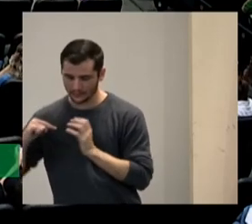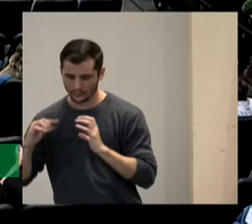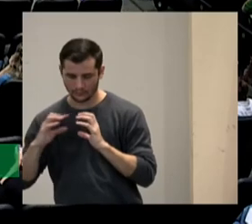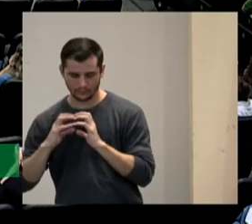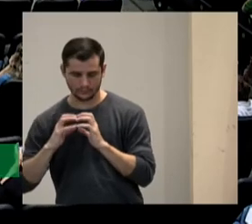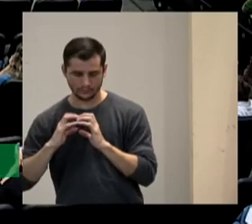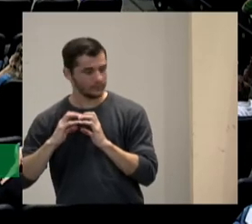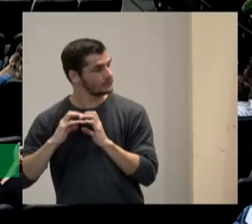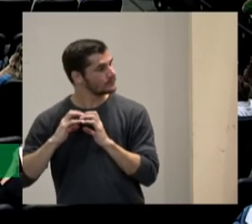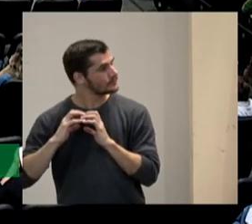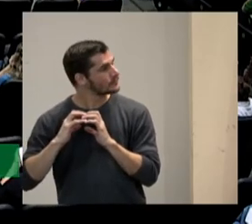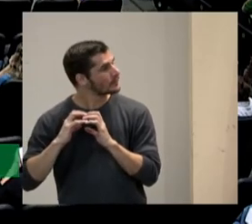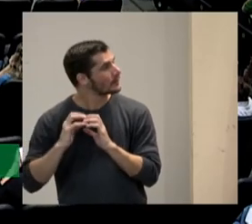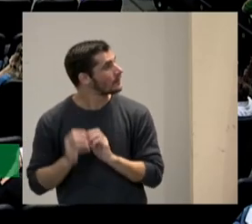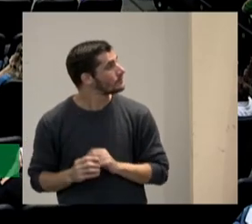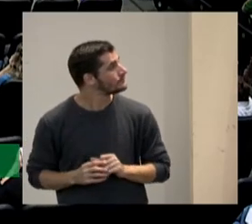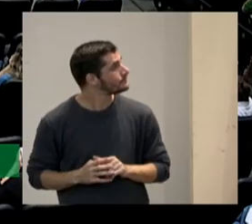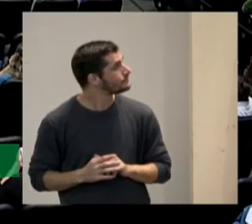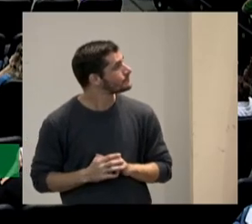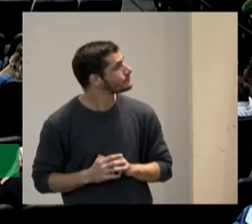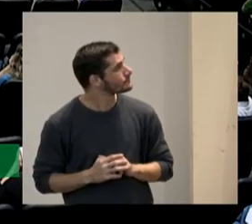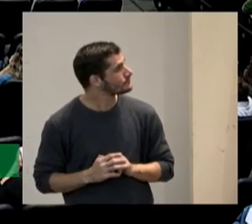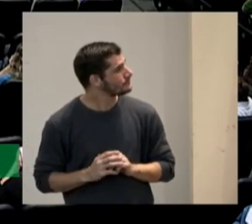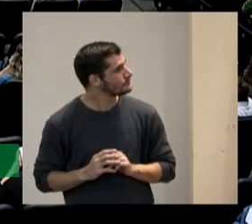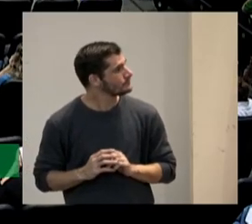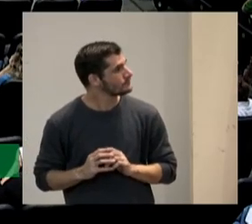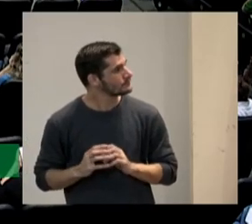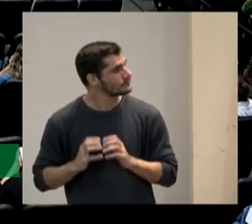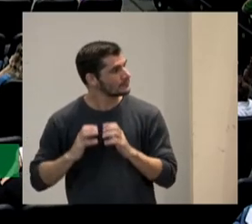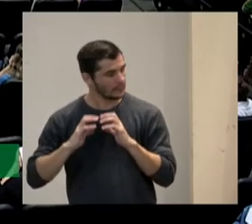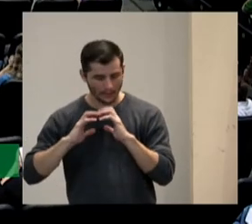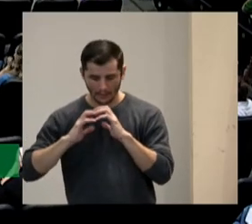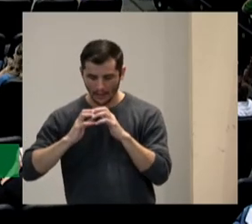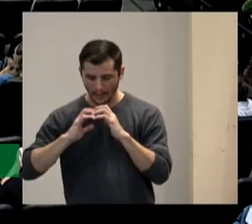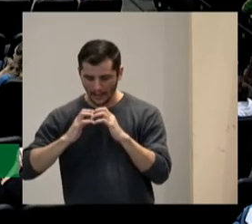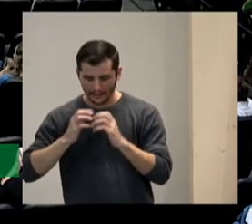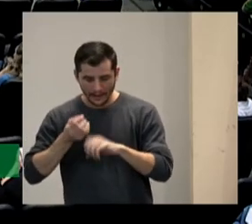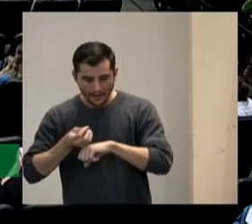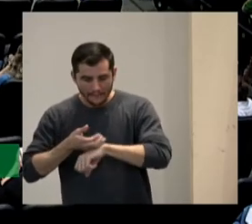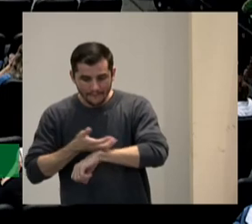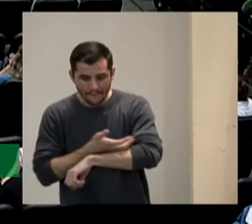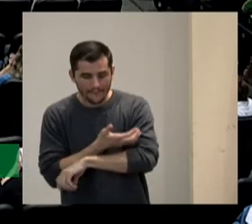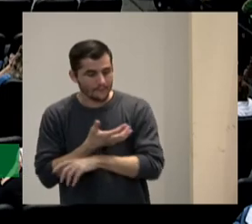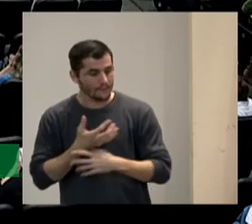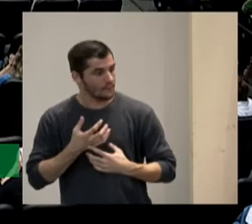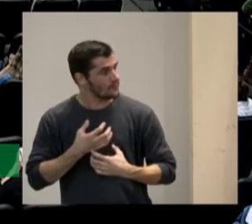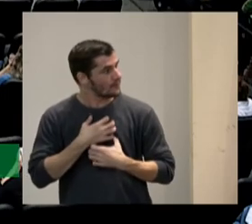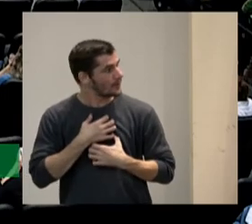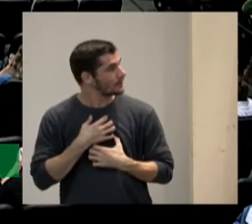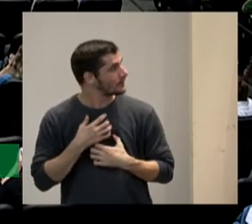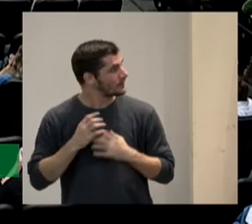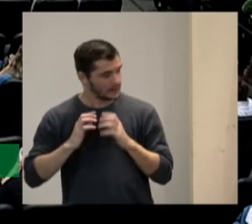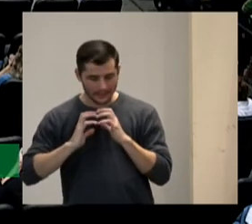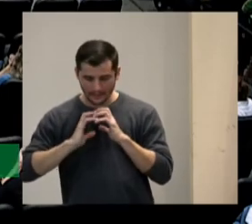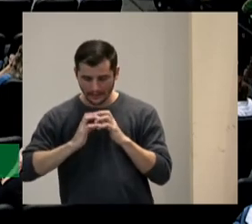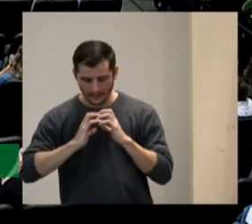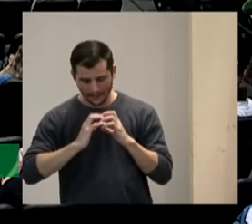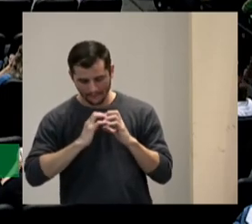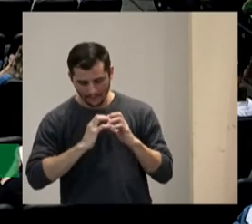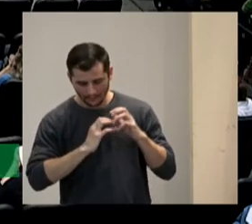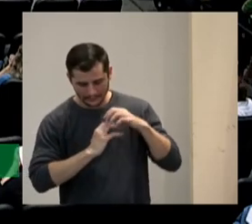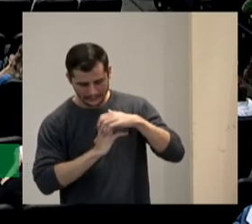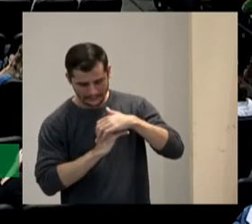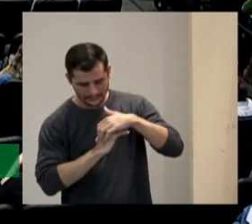anos que está sendo mais desenvolvida que é a área afectiva e que a área afectiva fala precisamente de